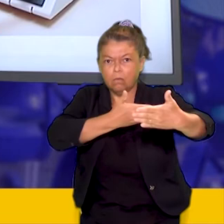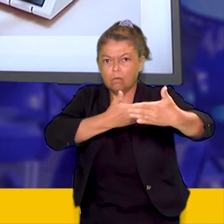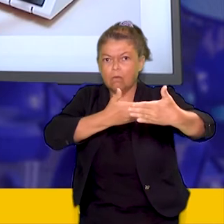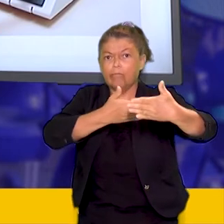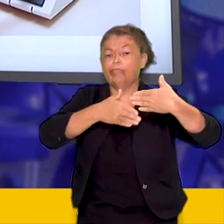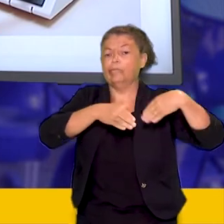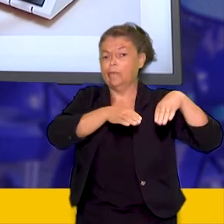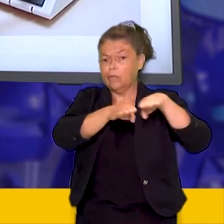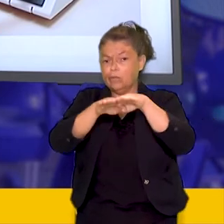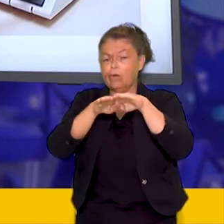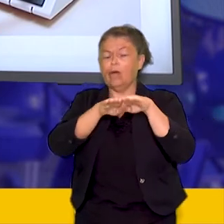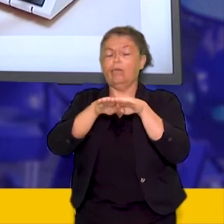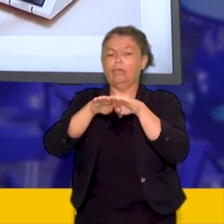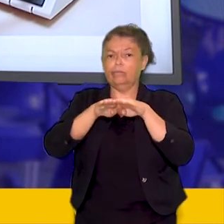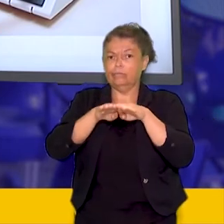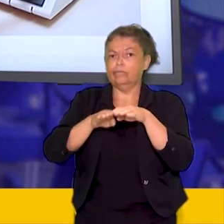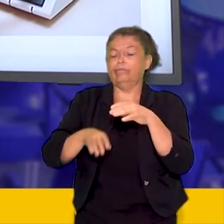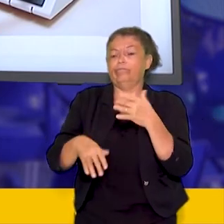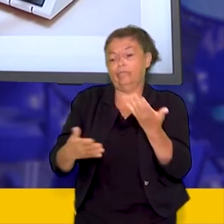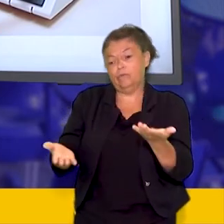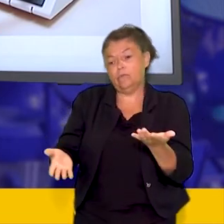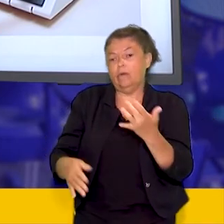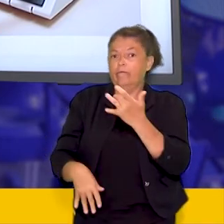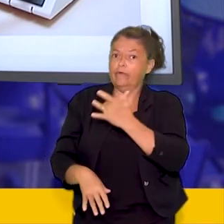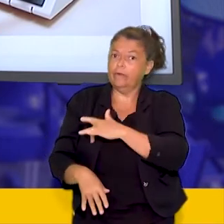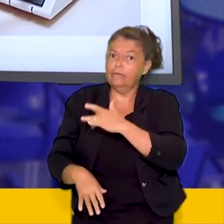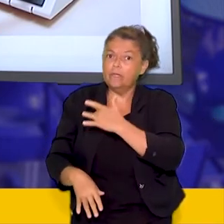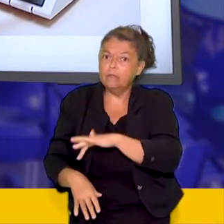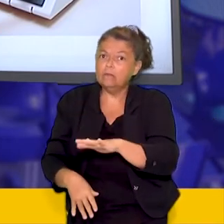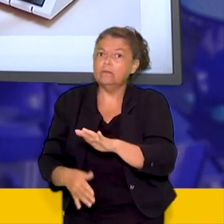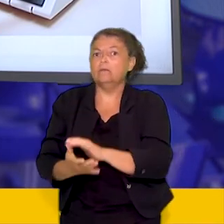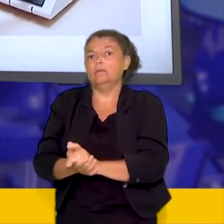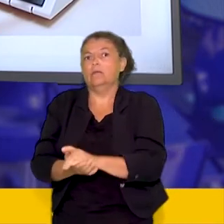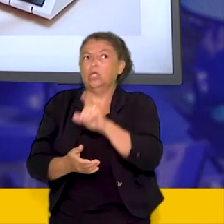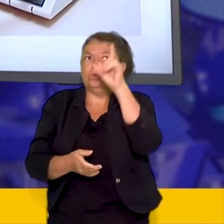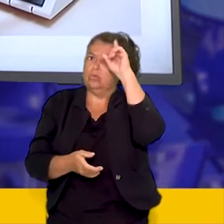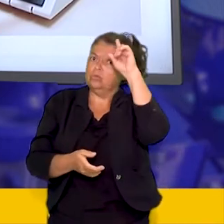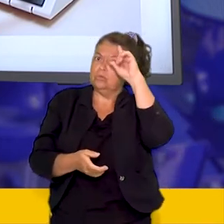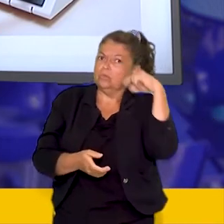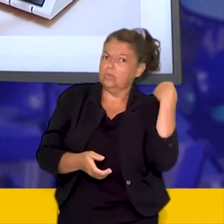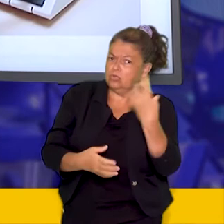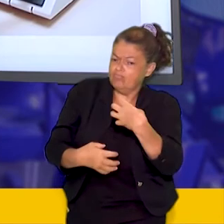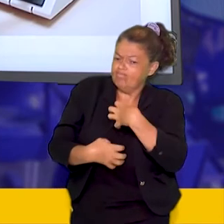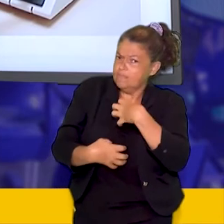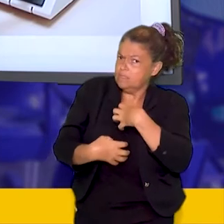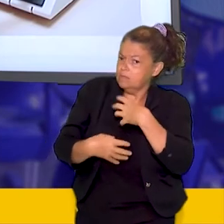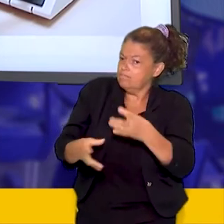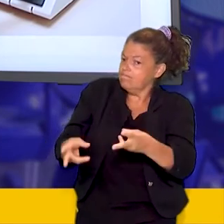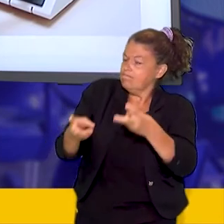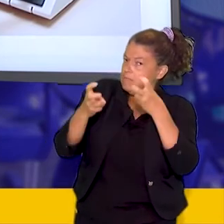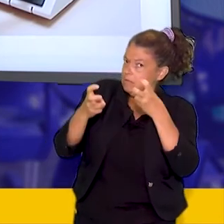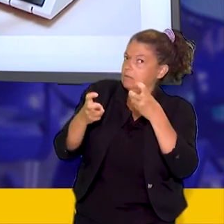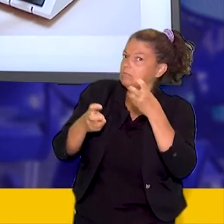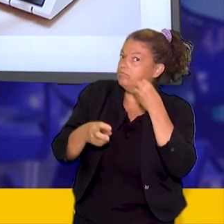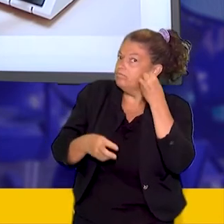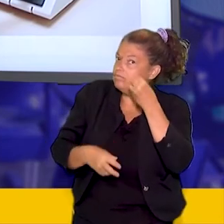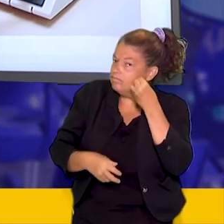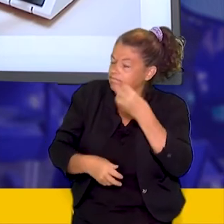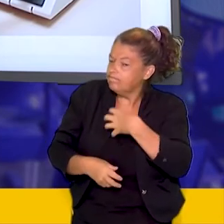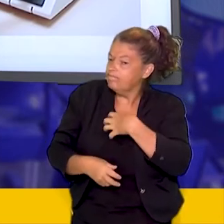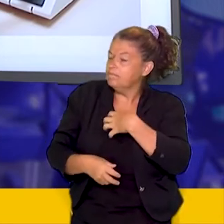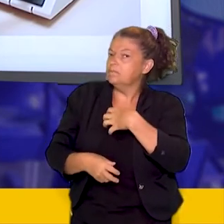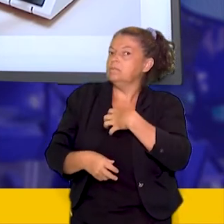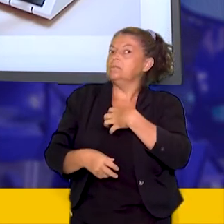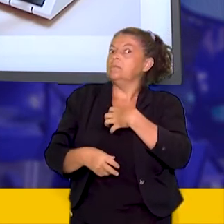do passado recente percebemos no nosso dia a dia? A adoção do voto secreto